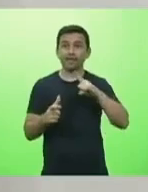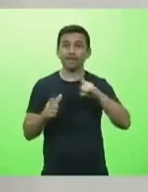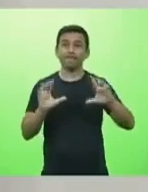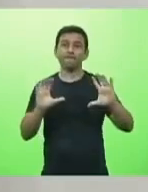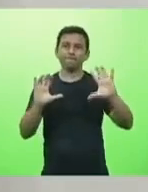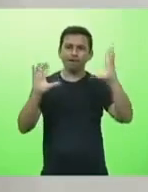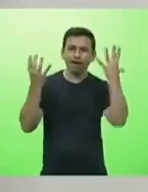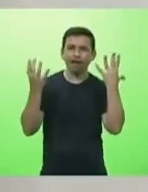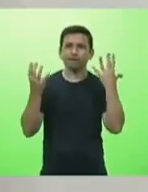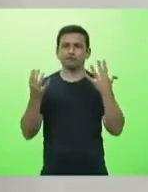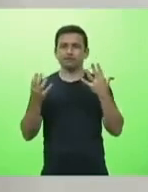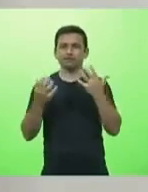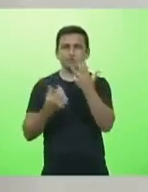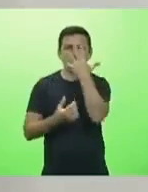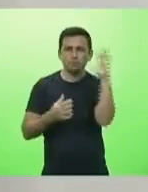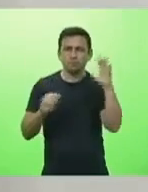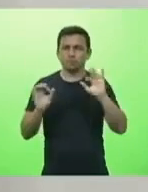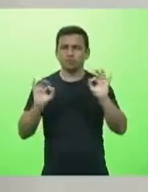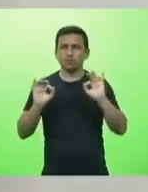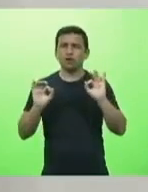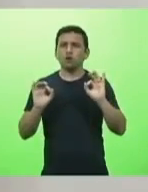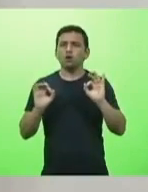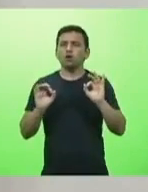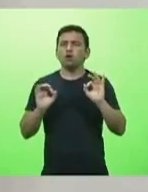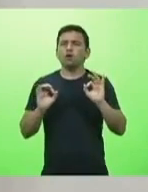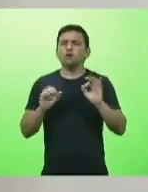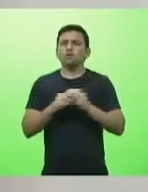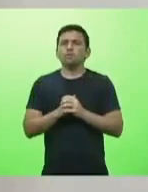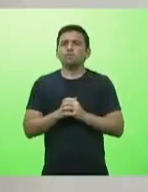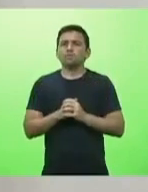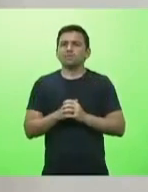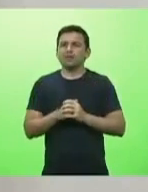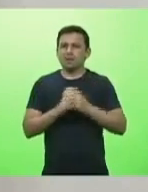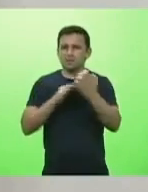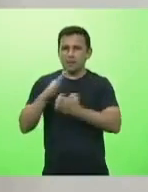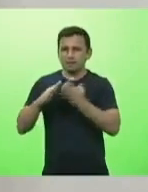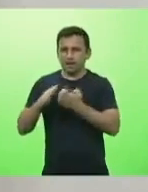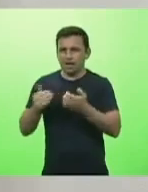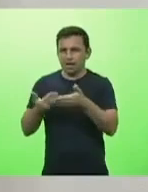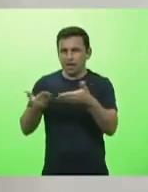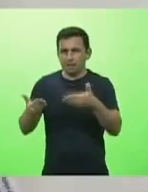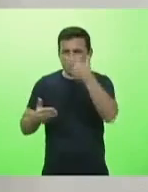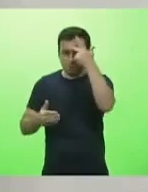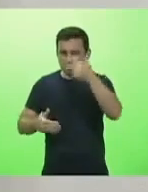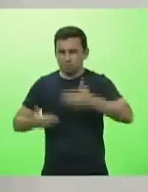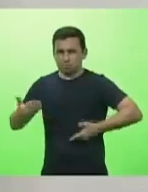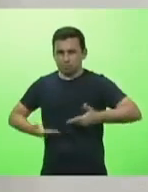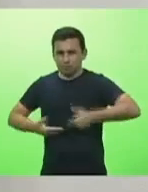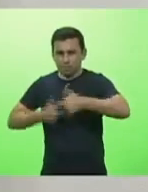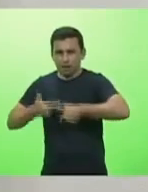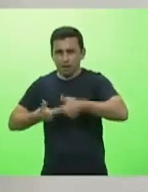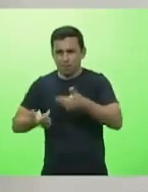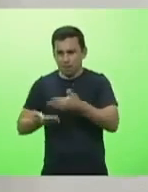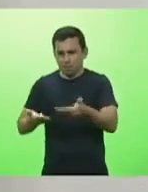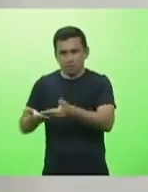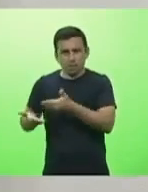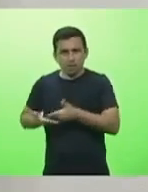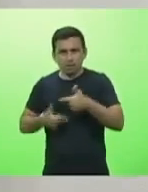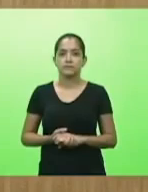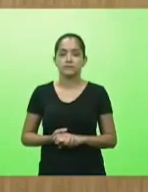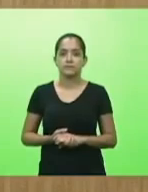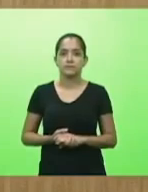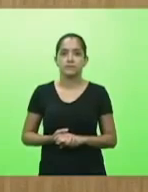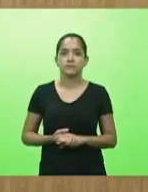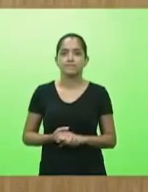A deputada Ana Campagnolo ocupou a tribuna para pedir apoio dos demais parlamentares a um projeto de lei de autoria dela,